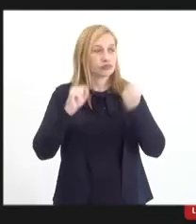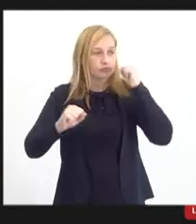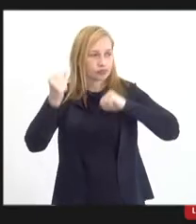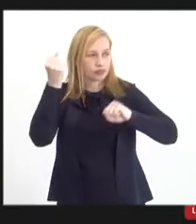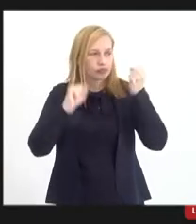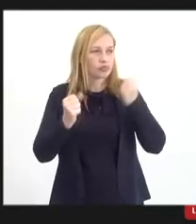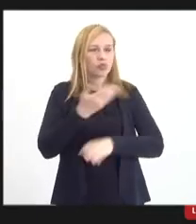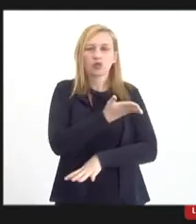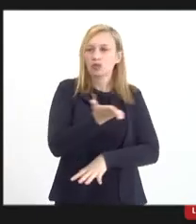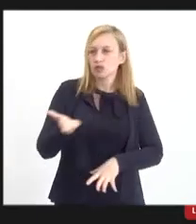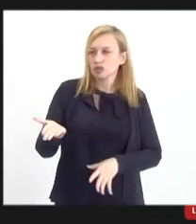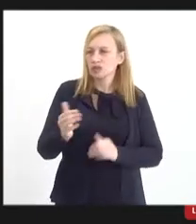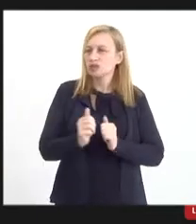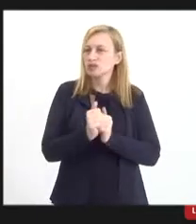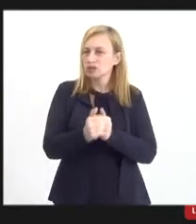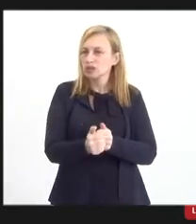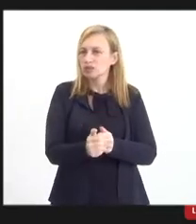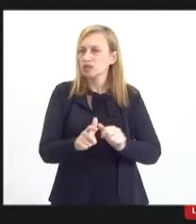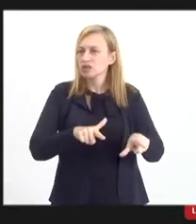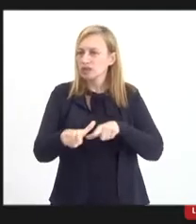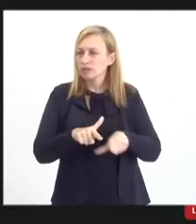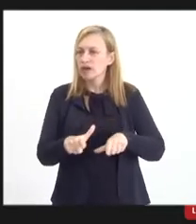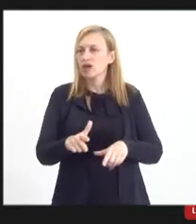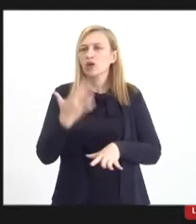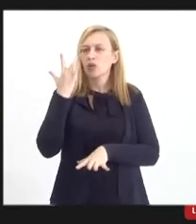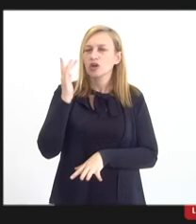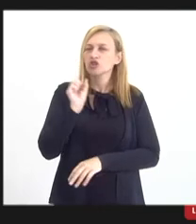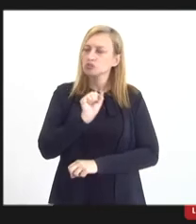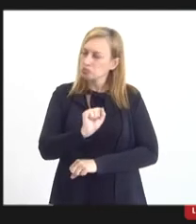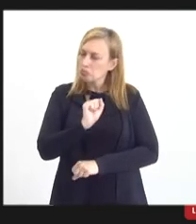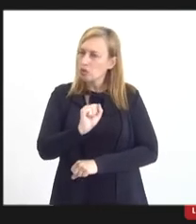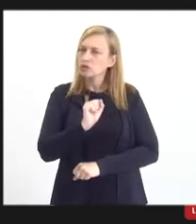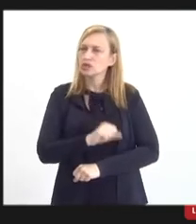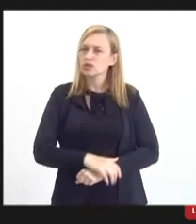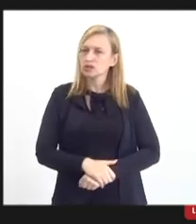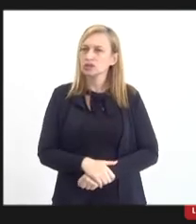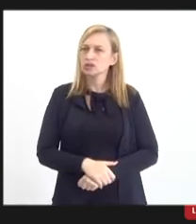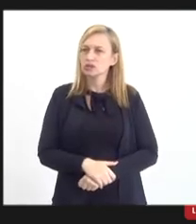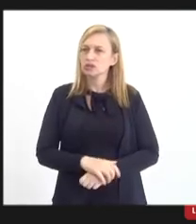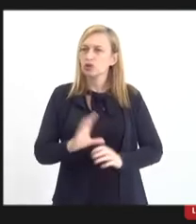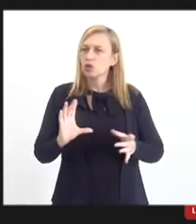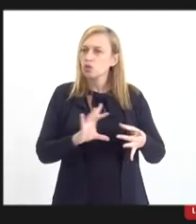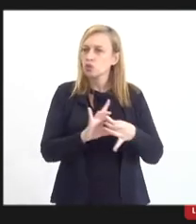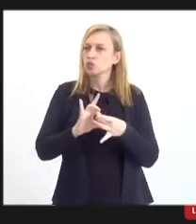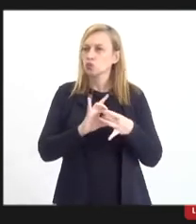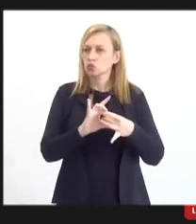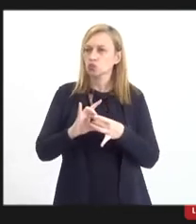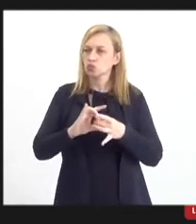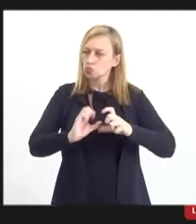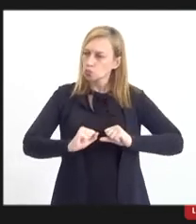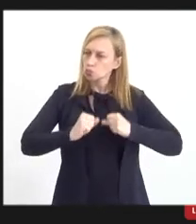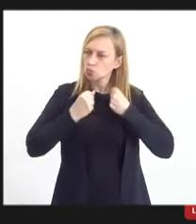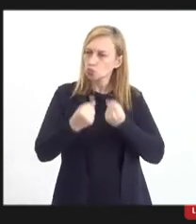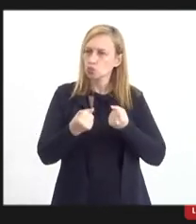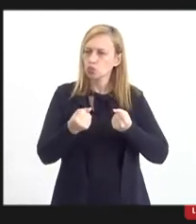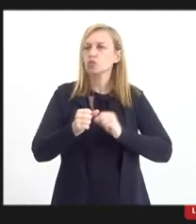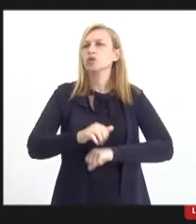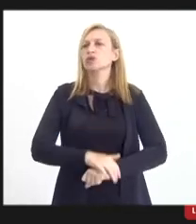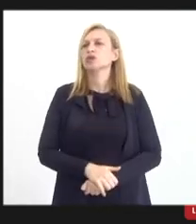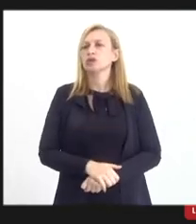vocês, no segmento que atua. Então acho que a gente pode estar unindo um esforço e